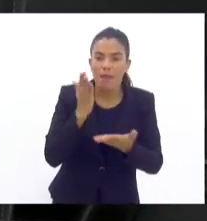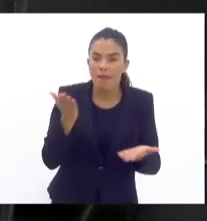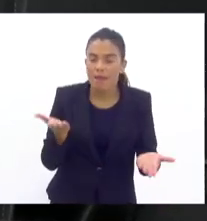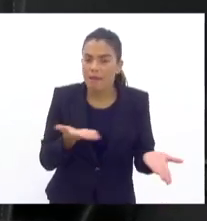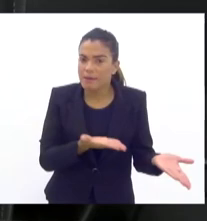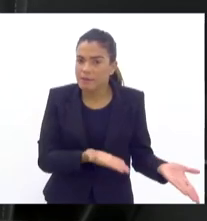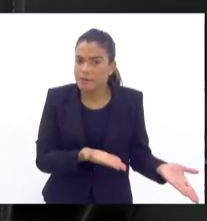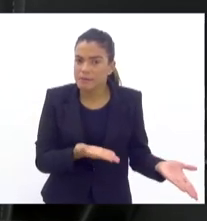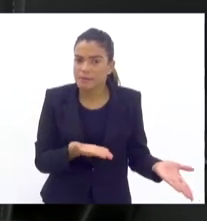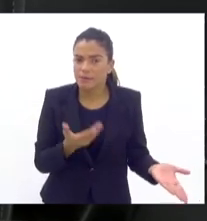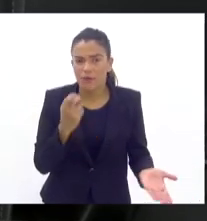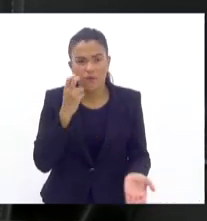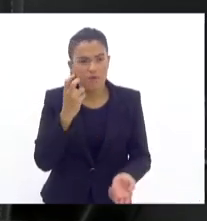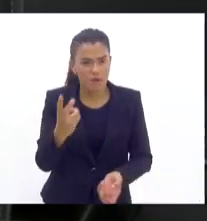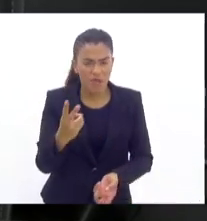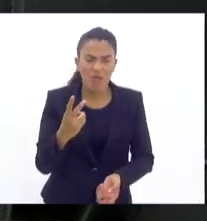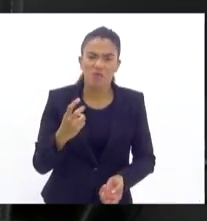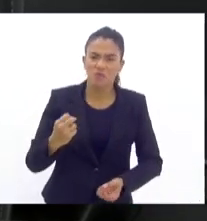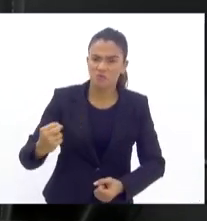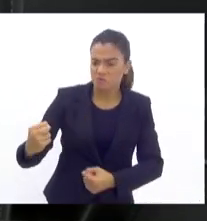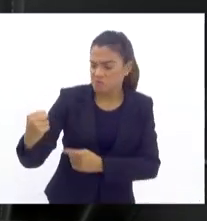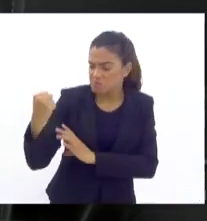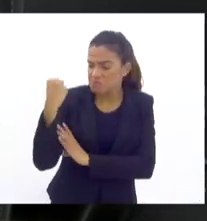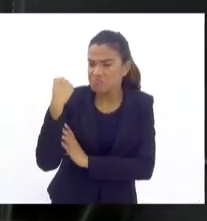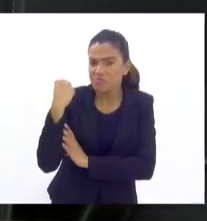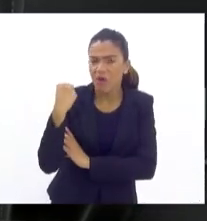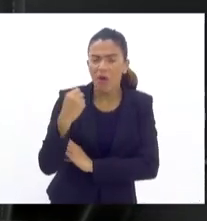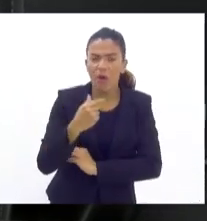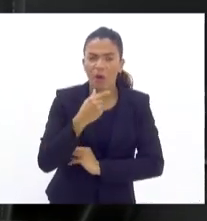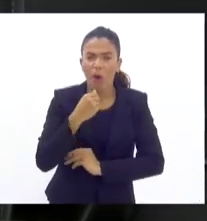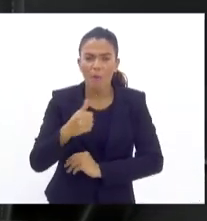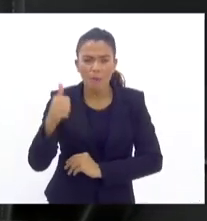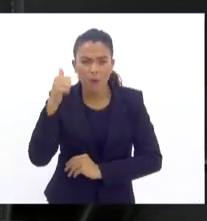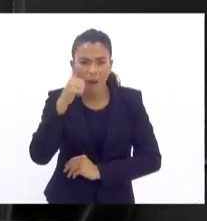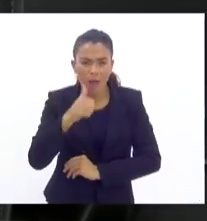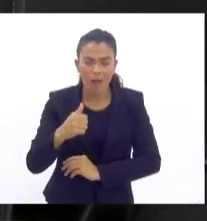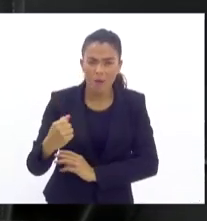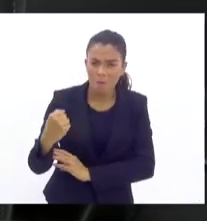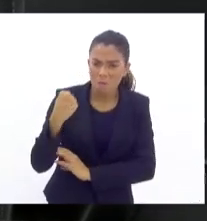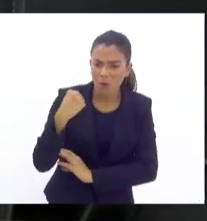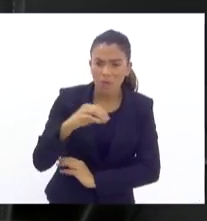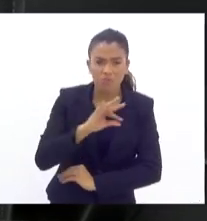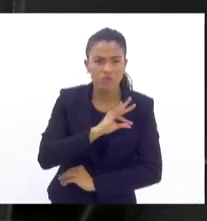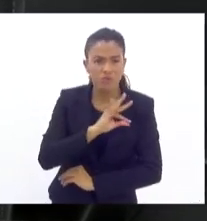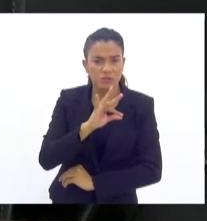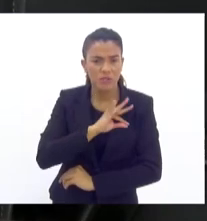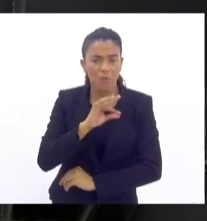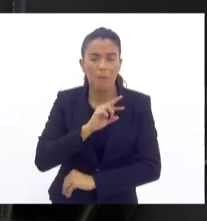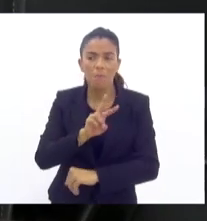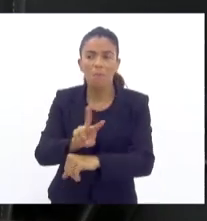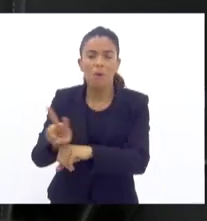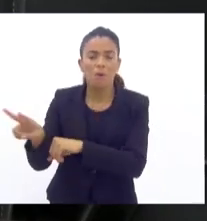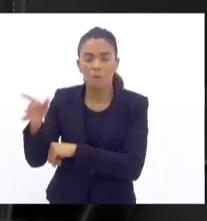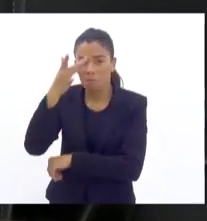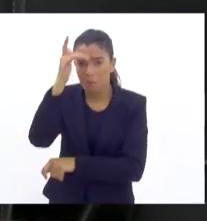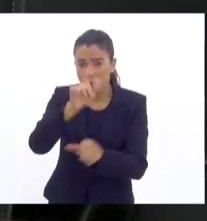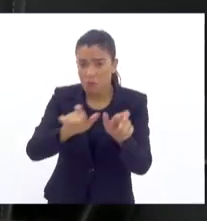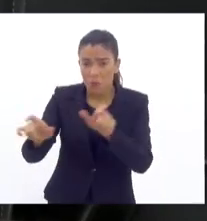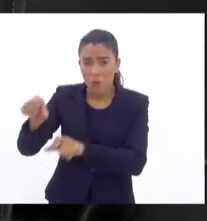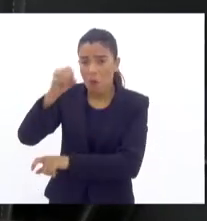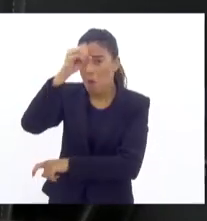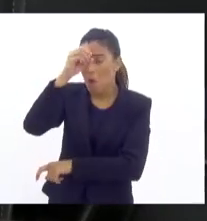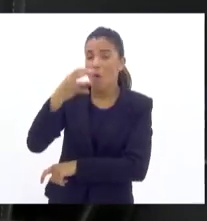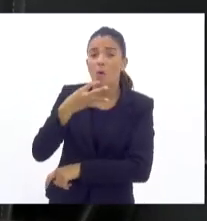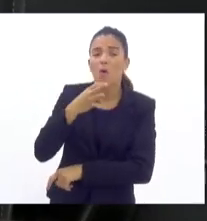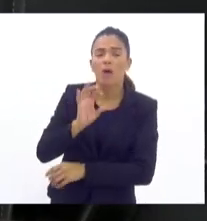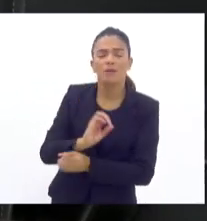policiais guerreando todos os dias, sendo de casa para proteger pessoas que nem conhecem, mas guerreando e lutando,